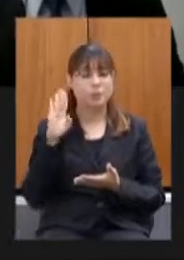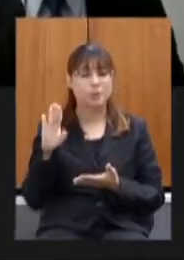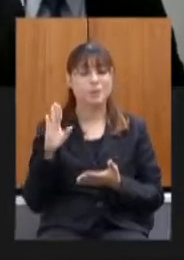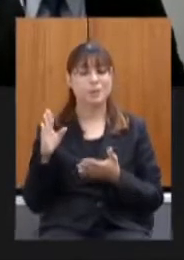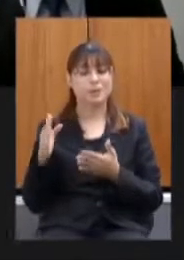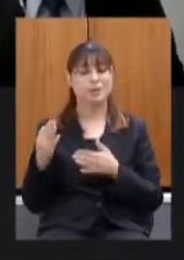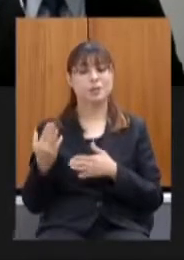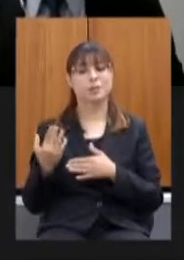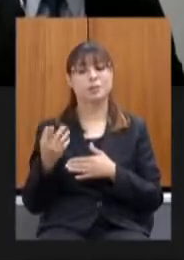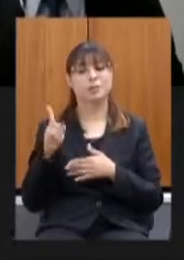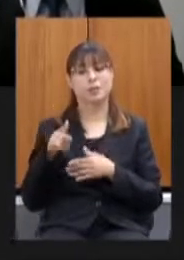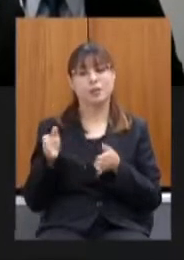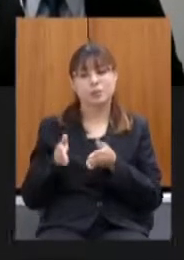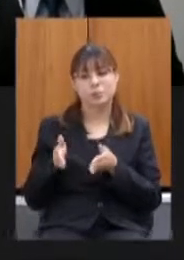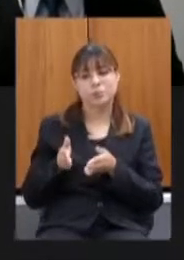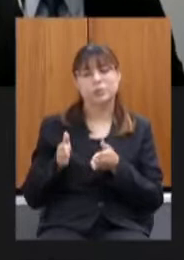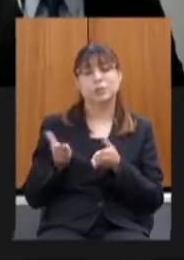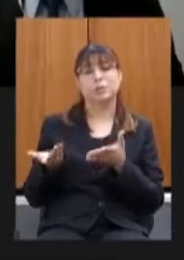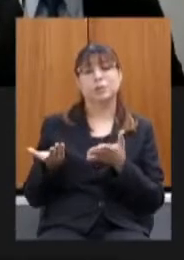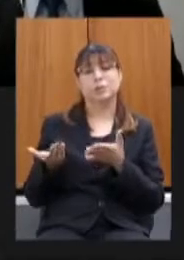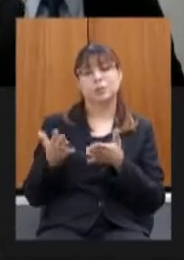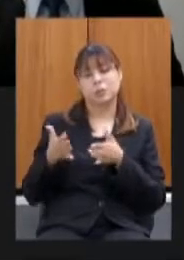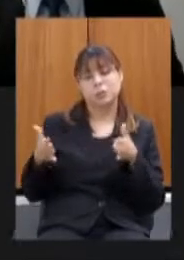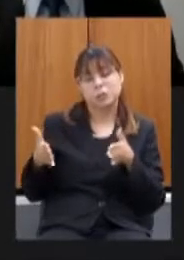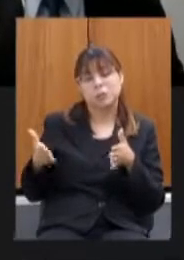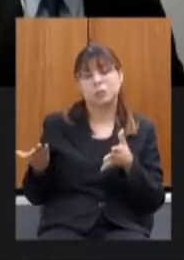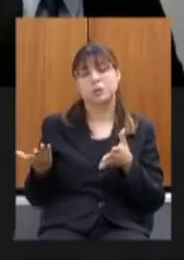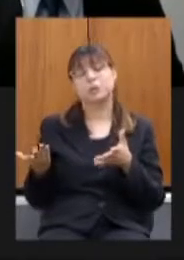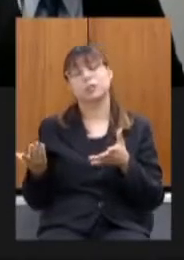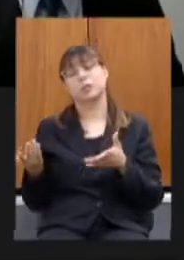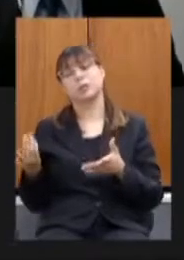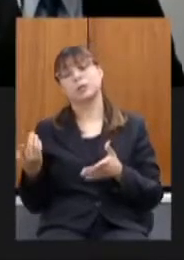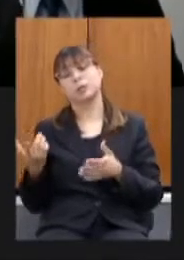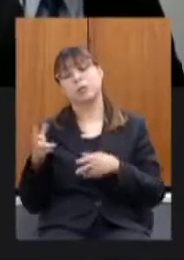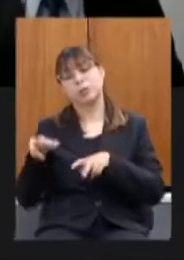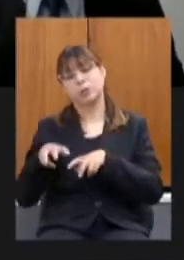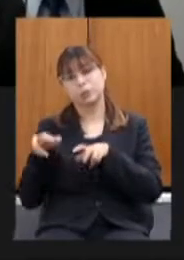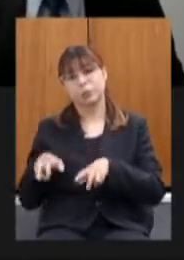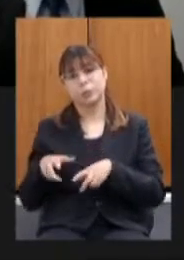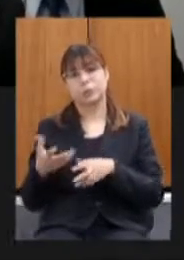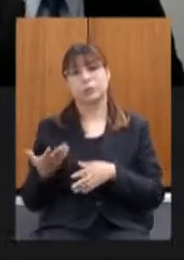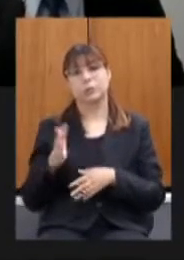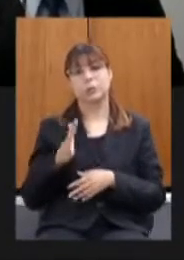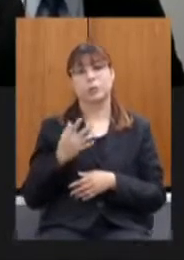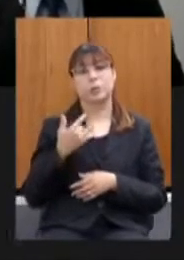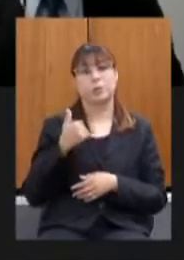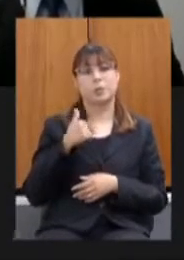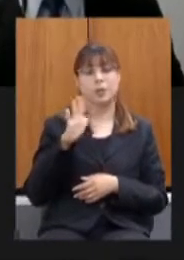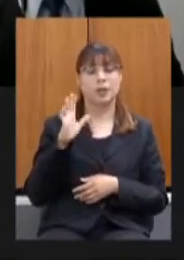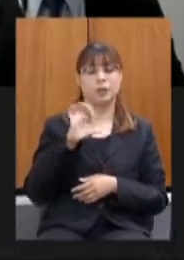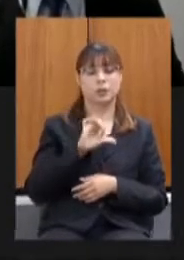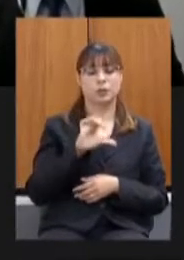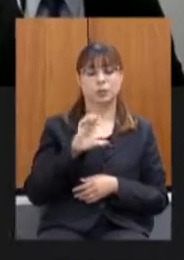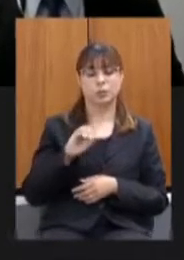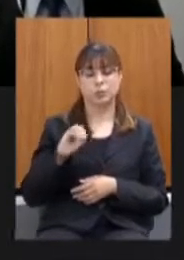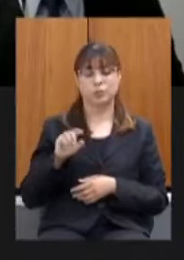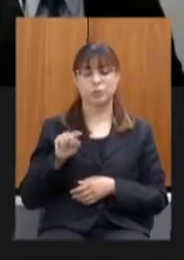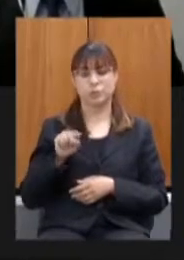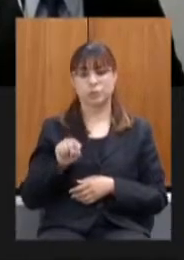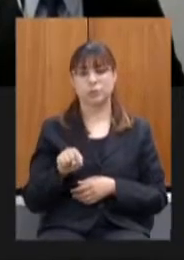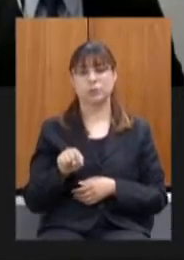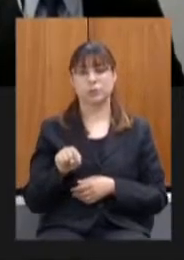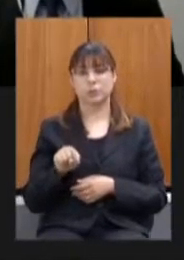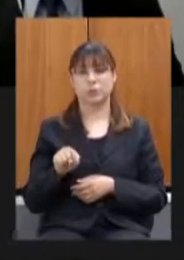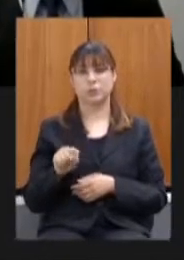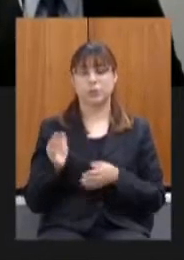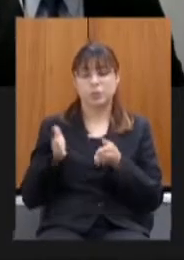agricultores os produtores rurais algo quase próximo a 1 milhão mais de 900 mil pequenos